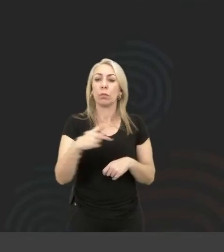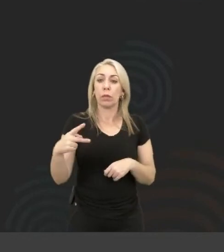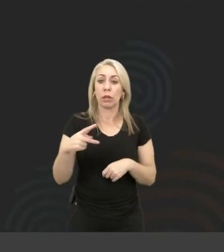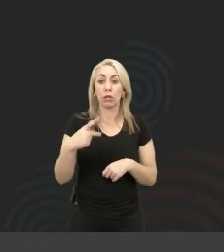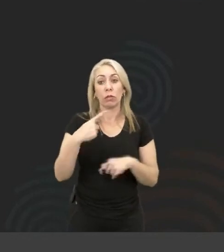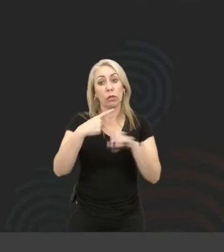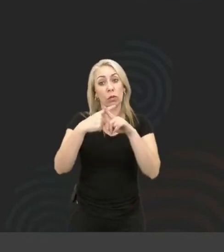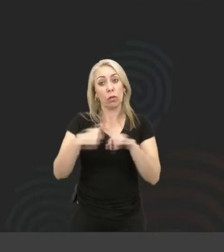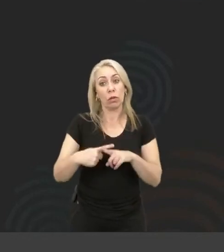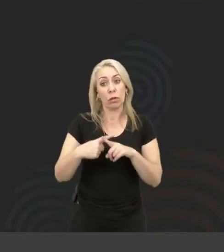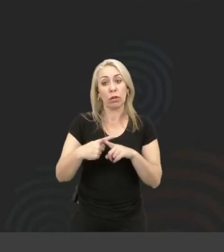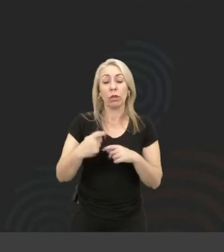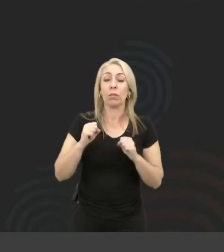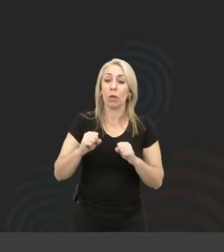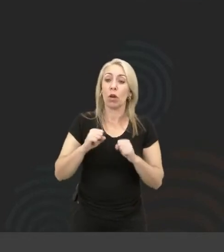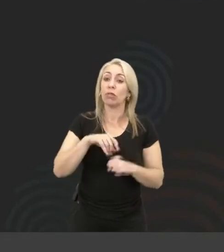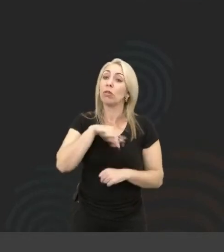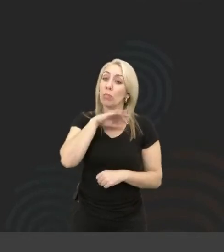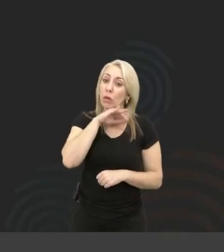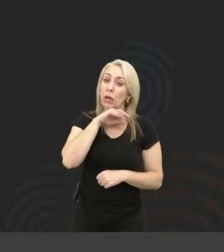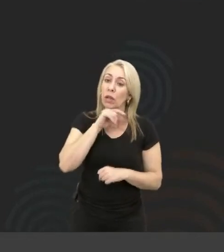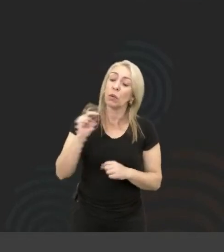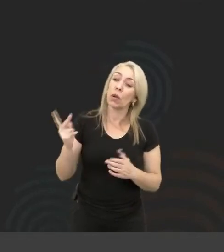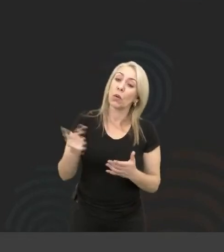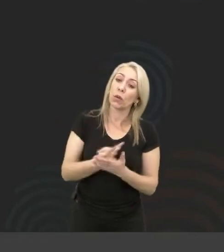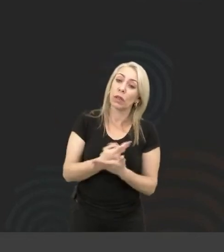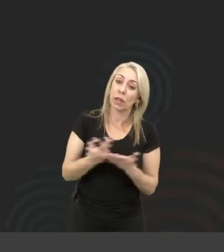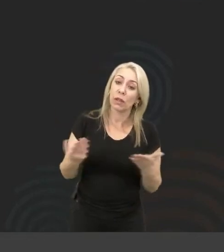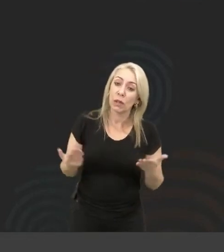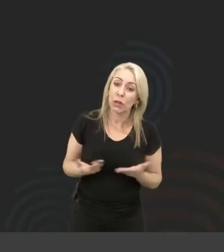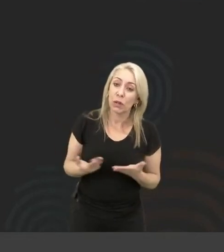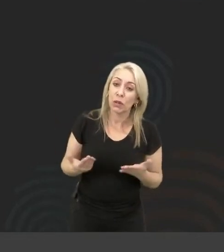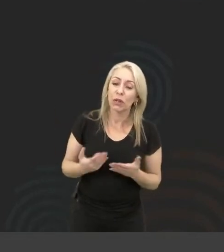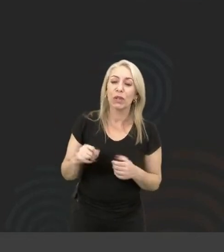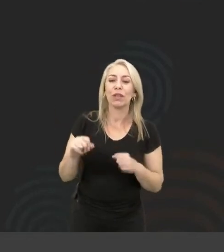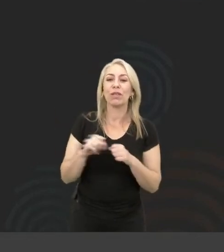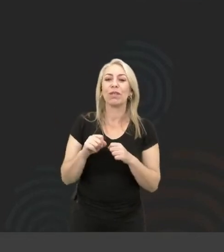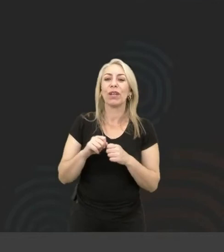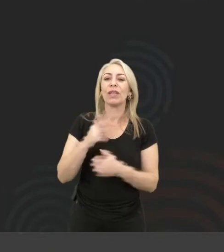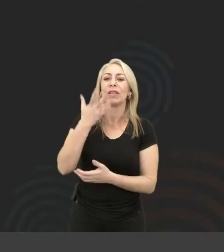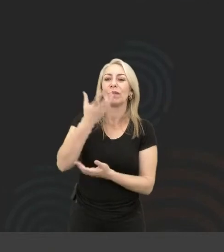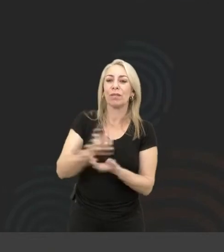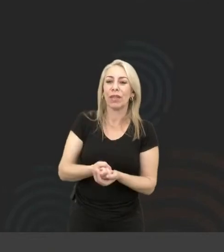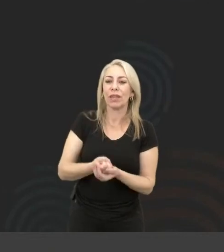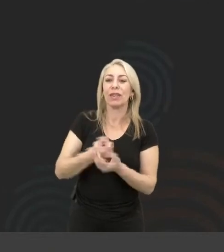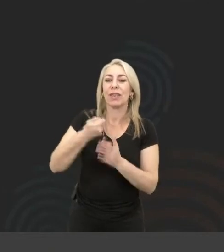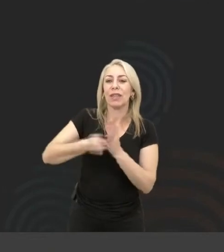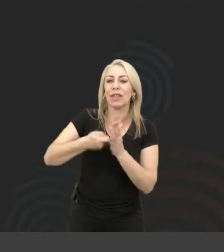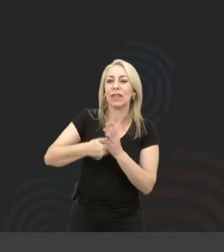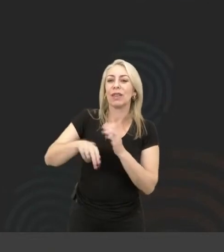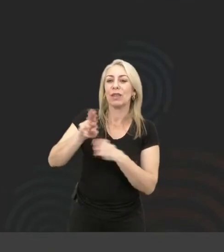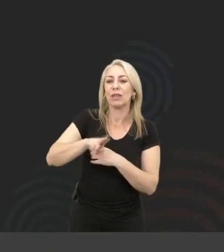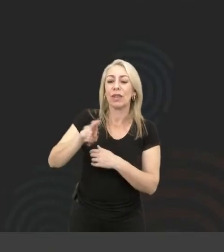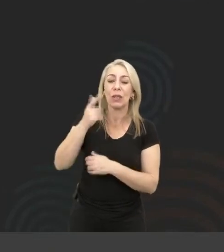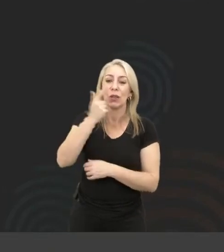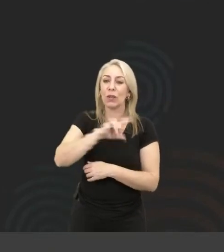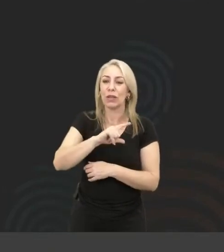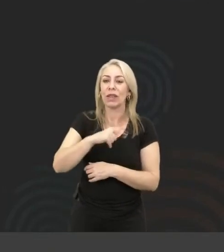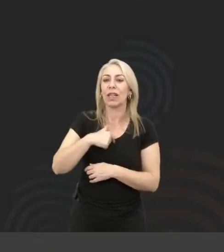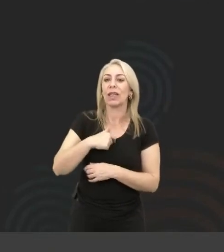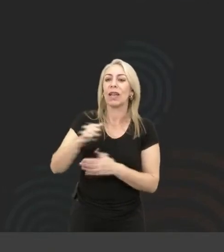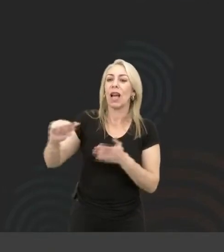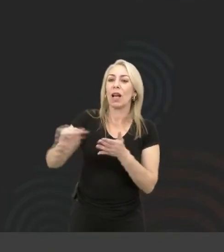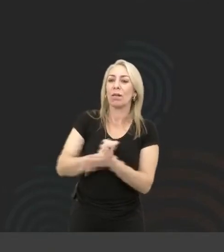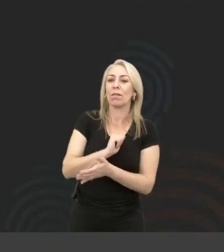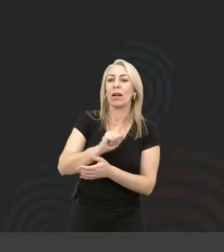concorrente pode ser uma bela de uma porcaria. E o que acontece hoje em dia? A gente faz o download, tenta usar, não consegue, a gente